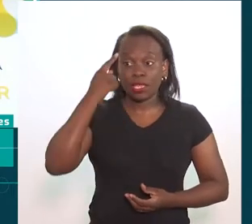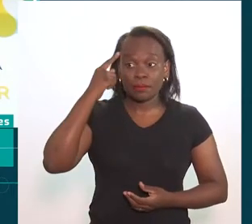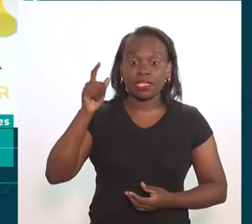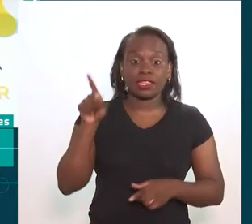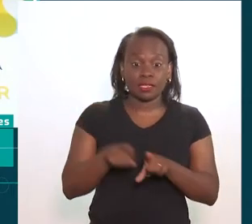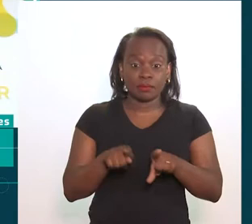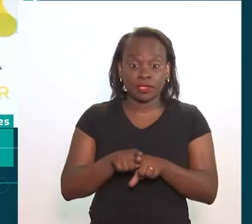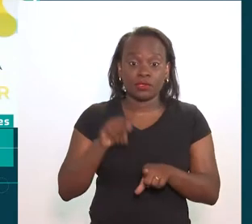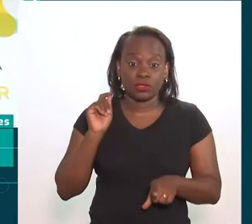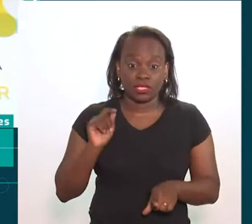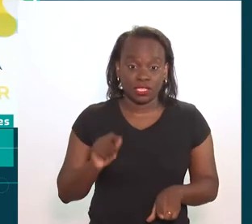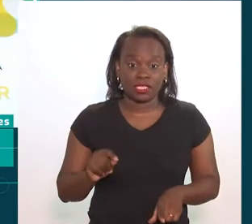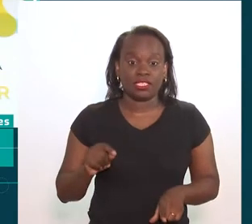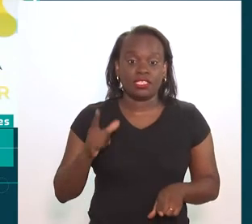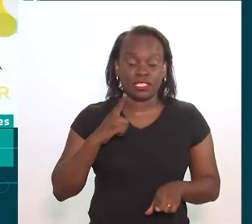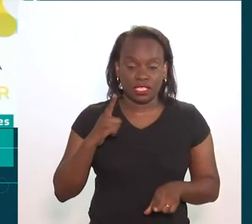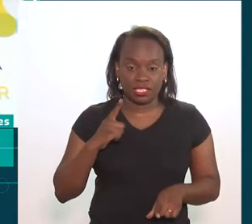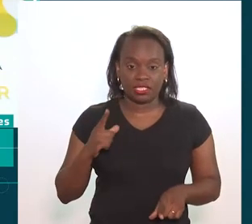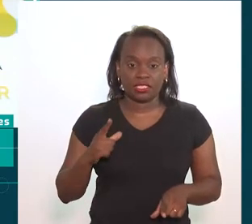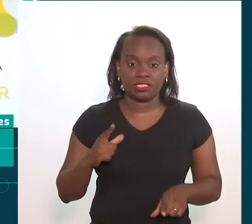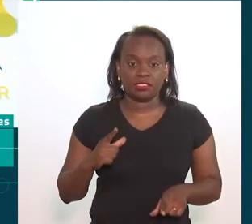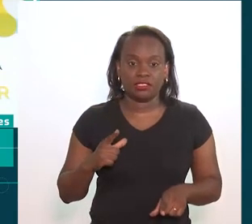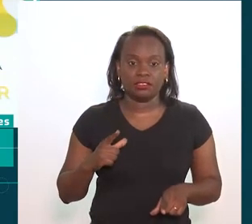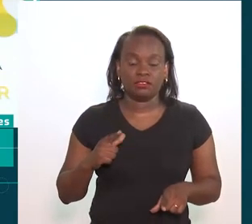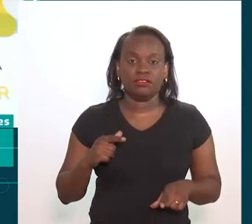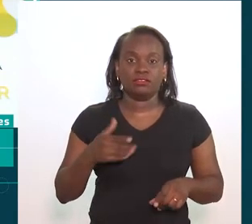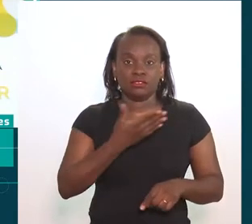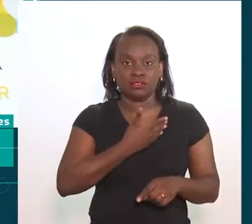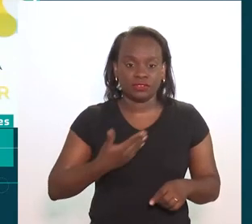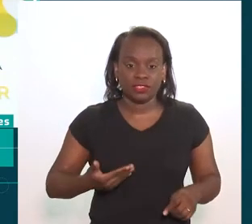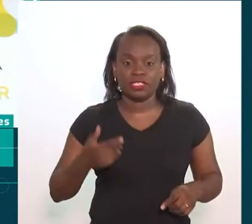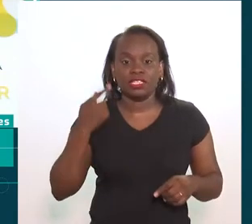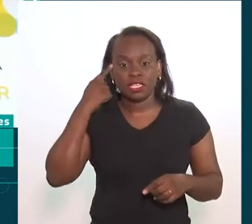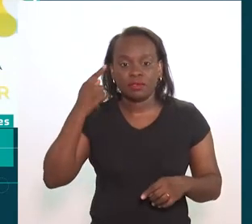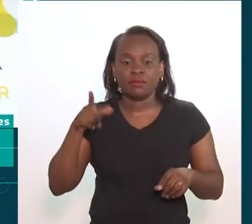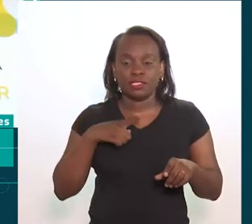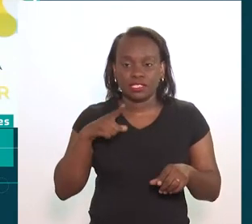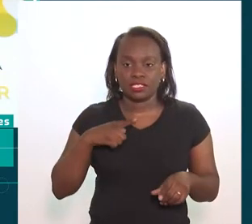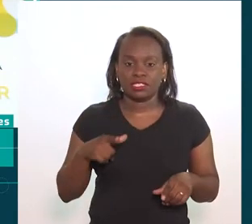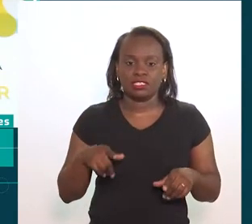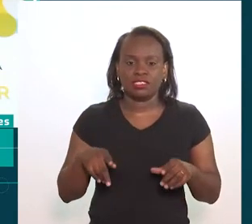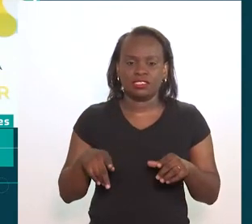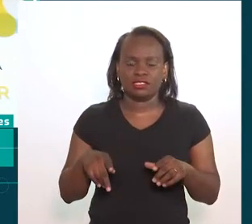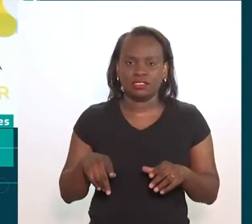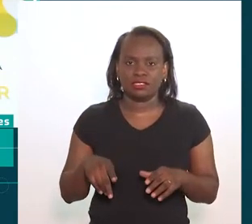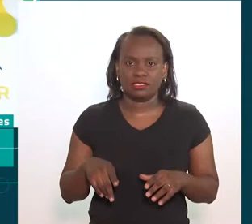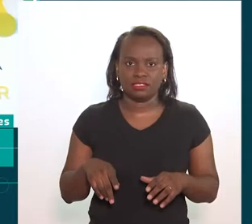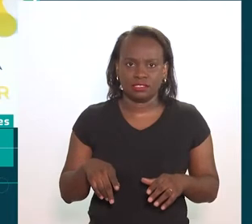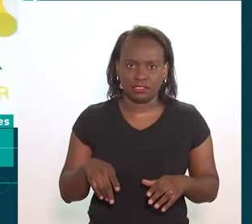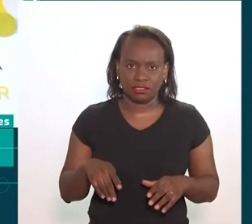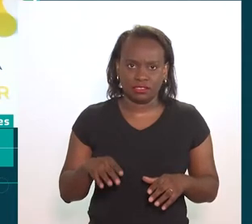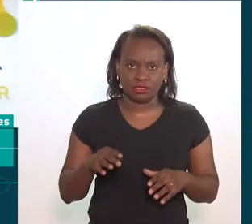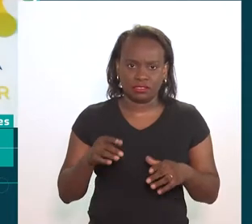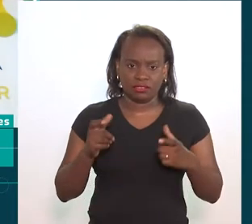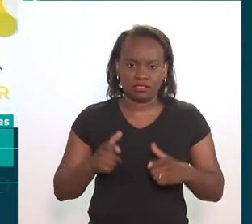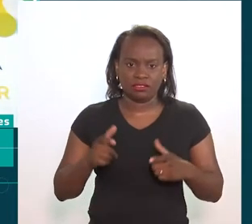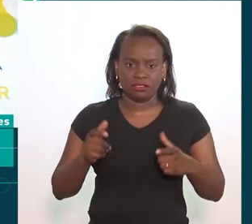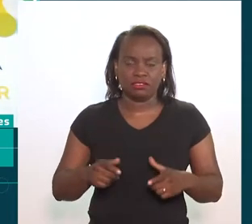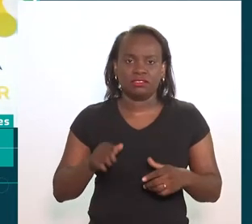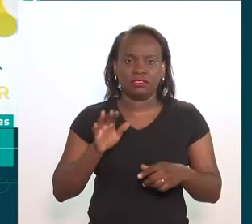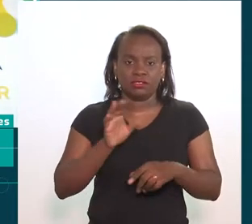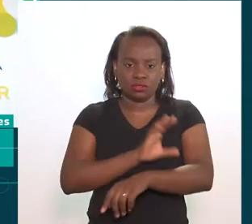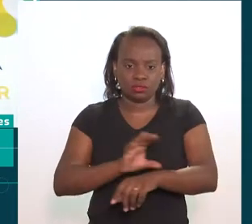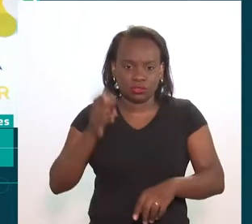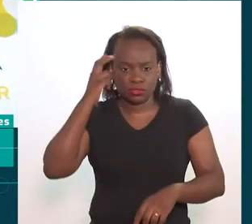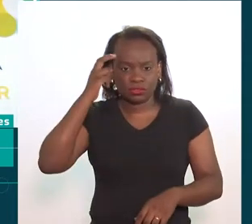encanto. É bom lembrar que a gente também está nos editais do governo, tanto da SESEC quanto da